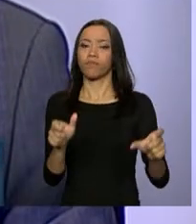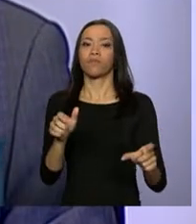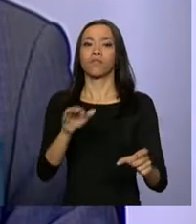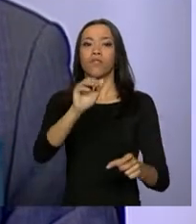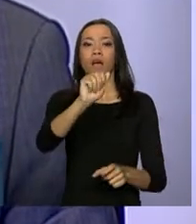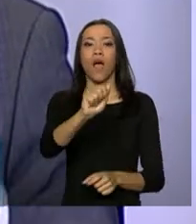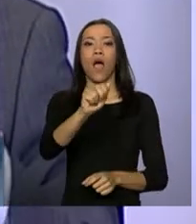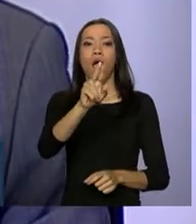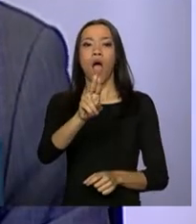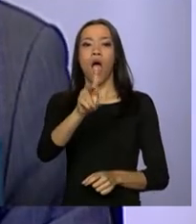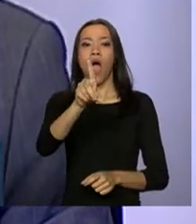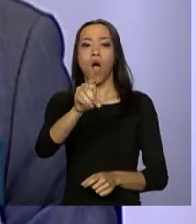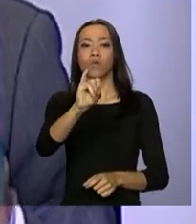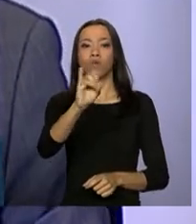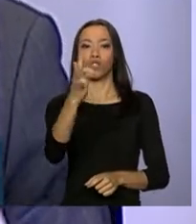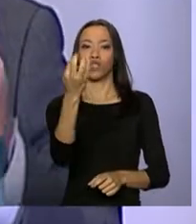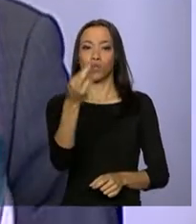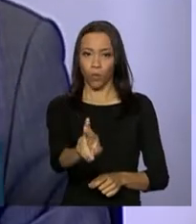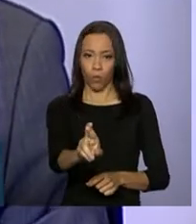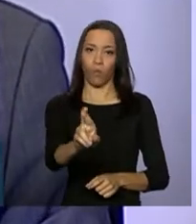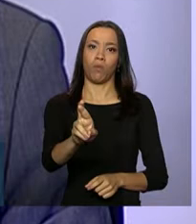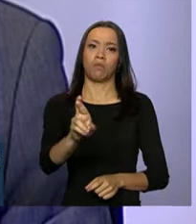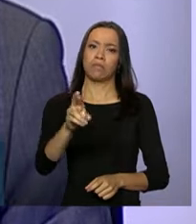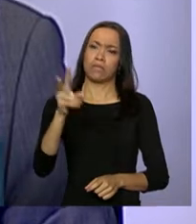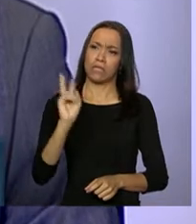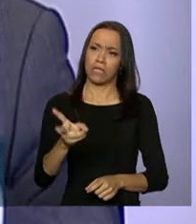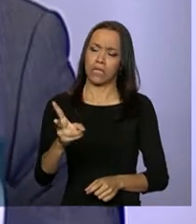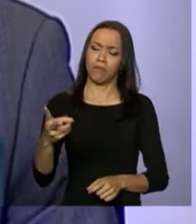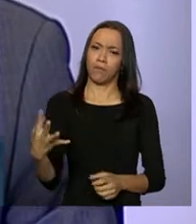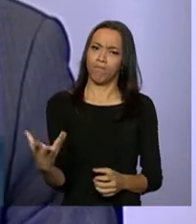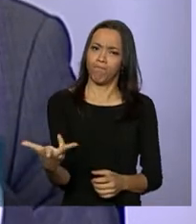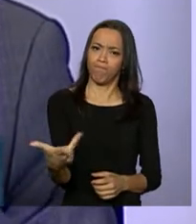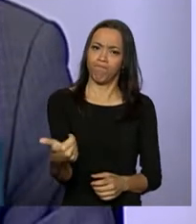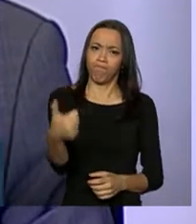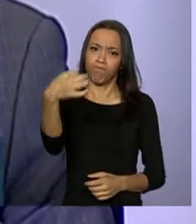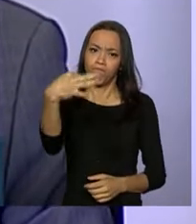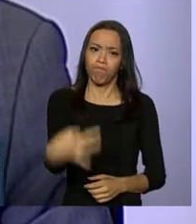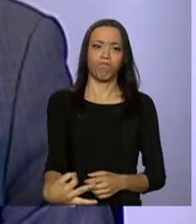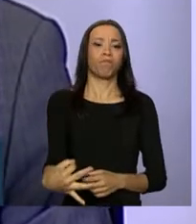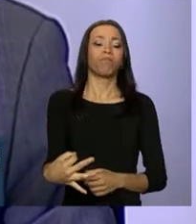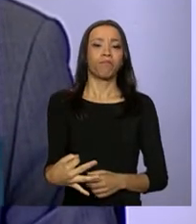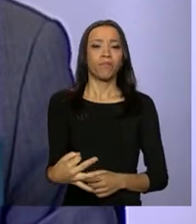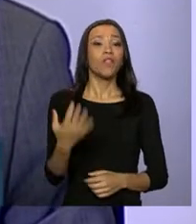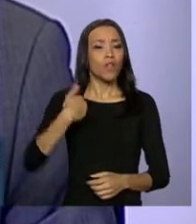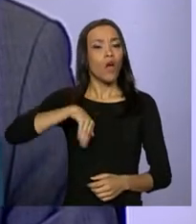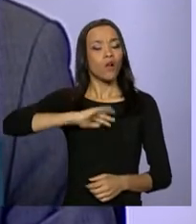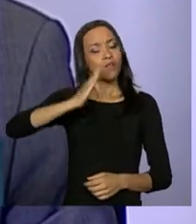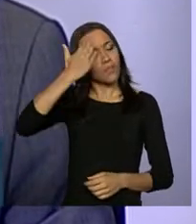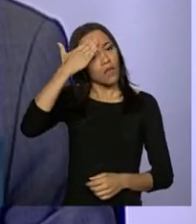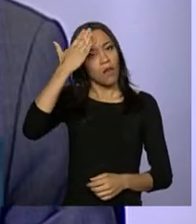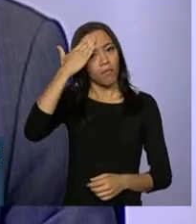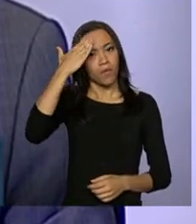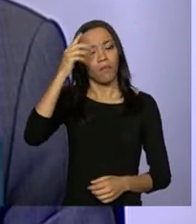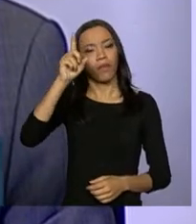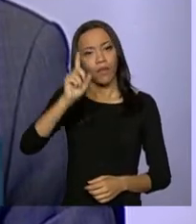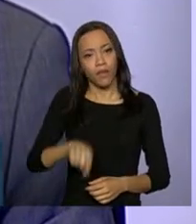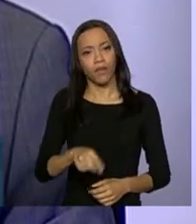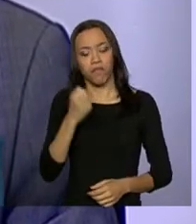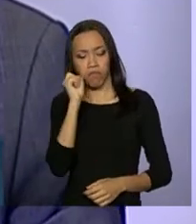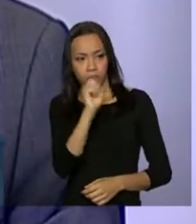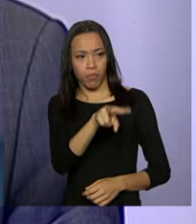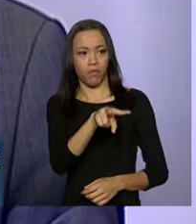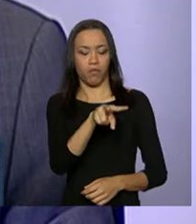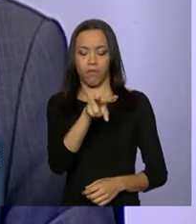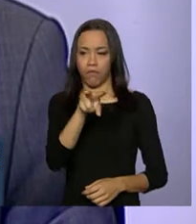isenta, conduzem de forma precisa. Nós sabemos exatamente o que são condições degradantes.